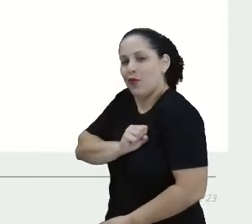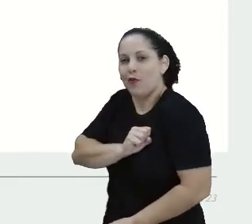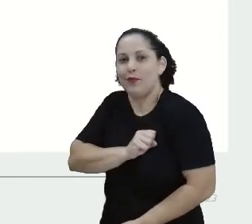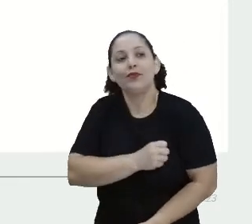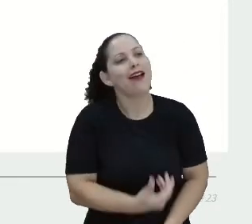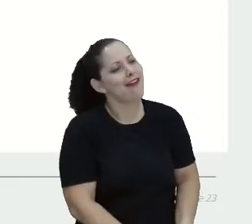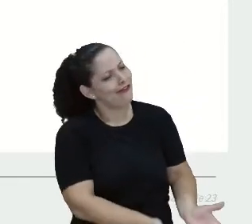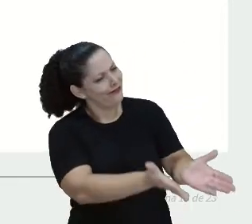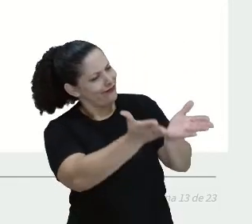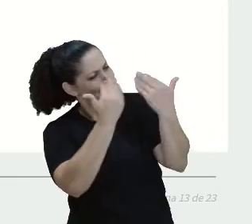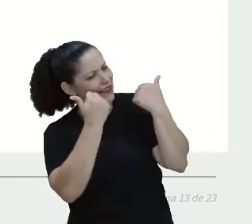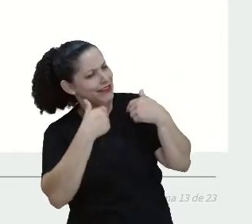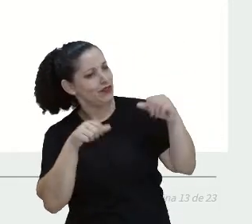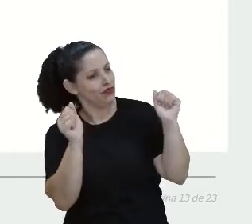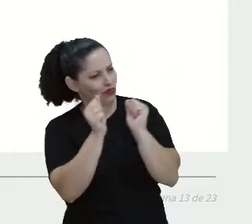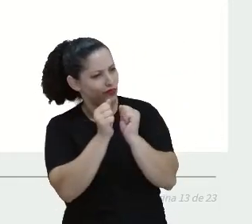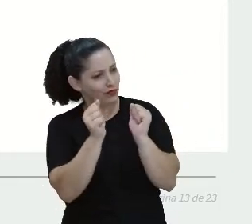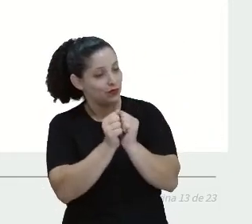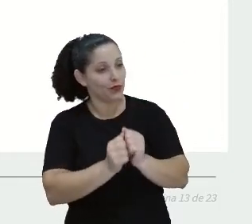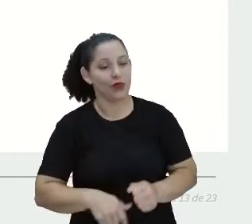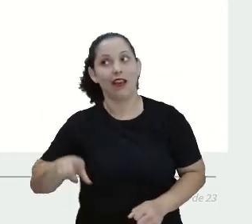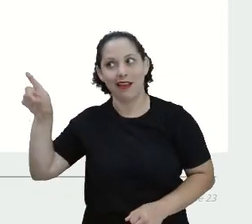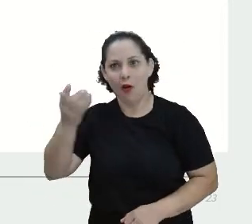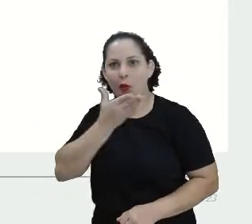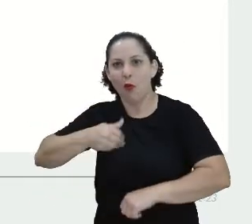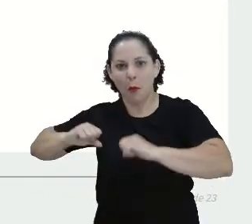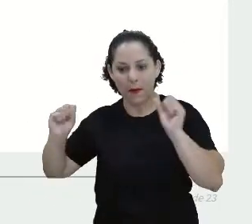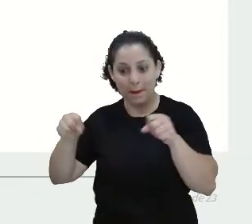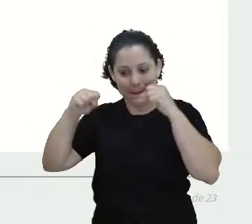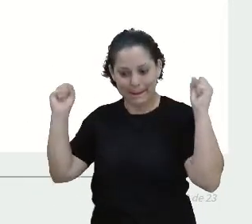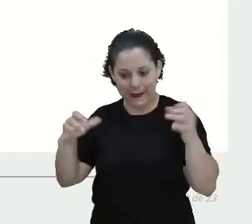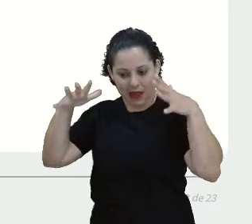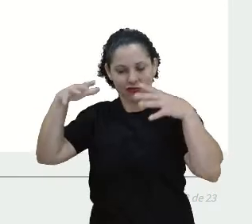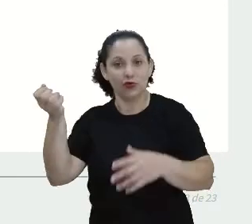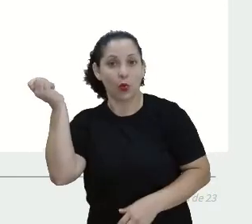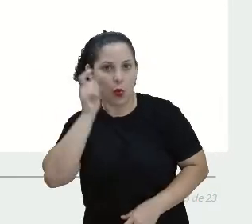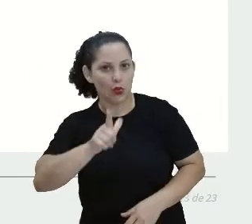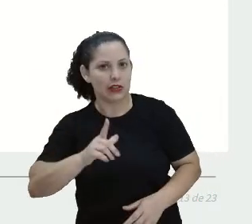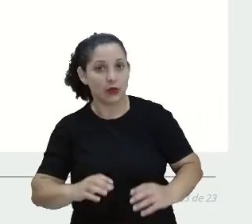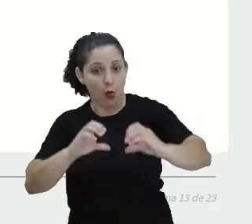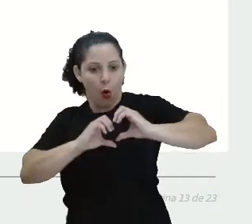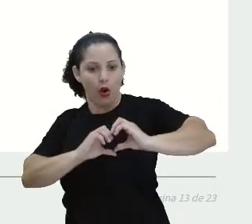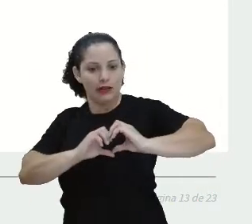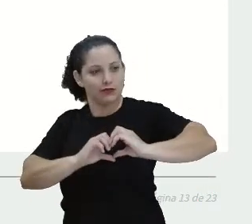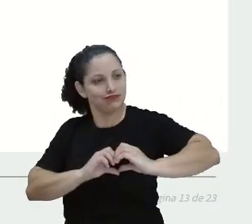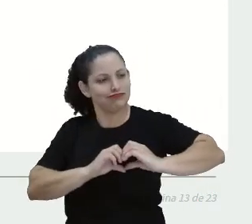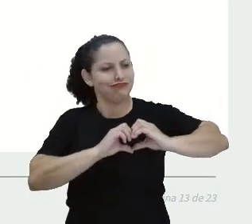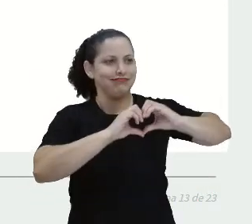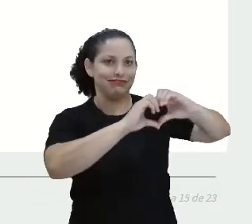O Mágico de Oz vai conseguir um para você, disse Dorothy.